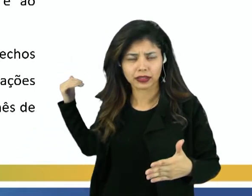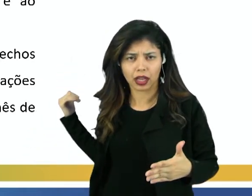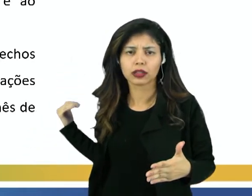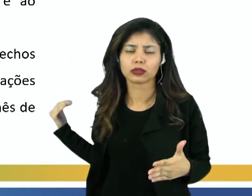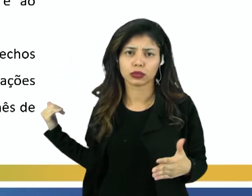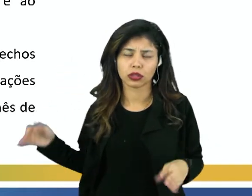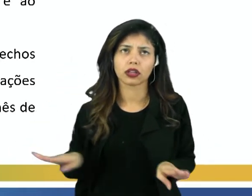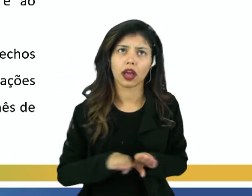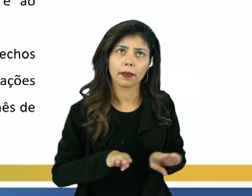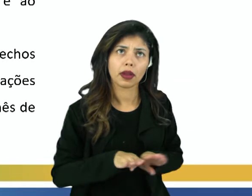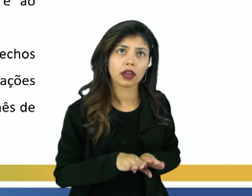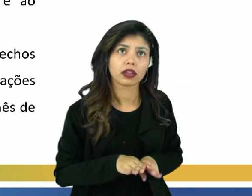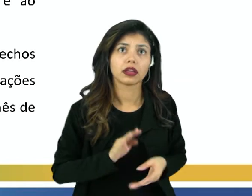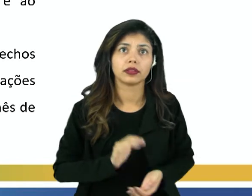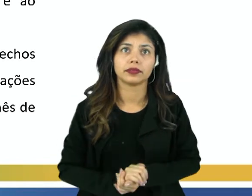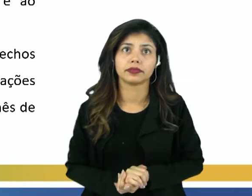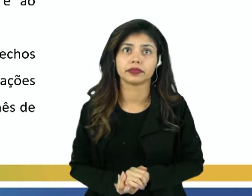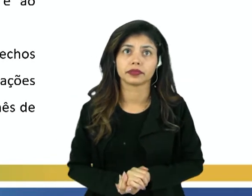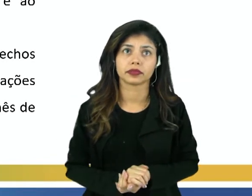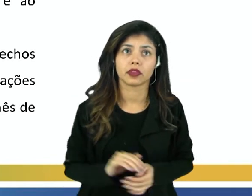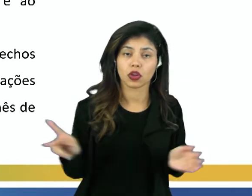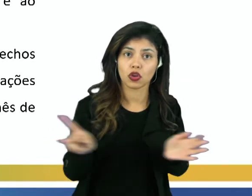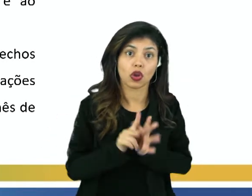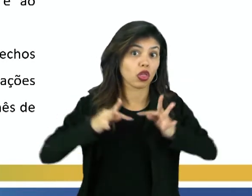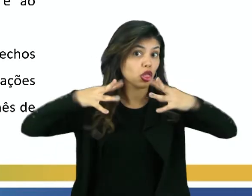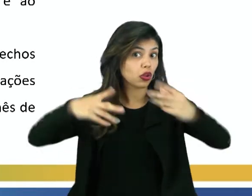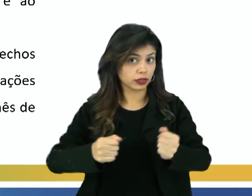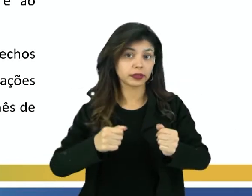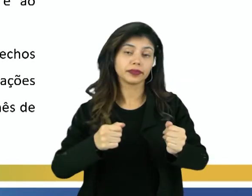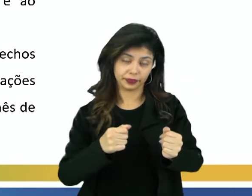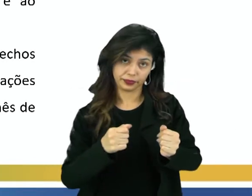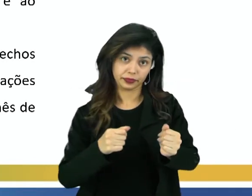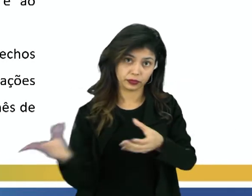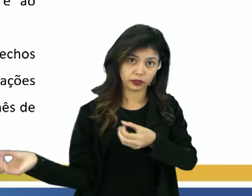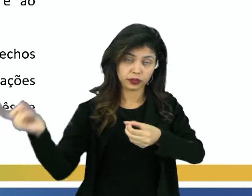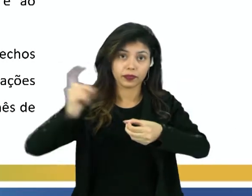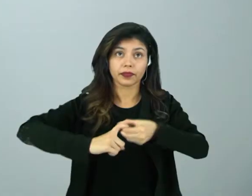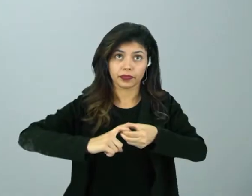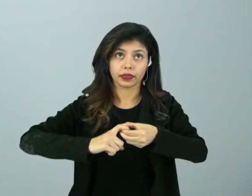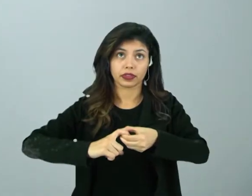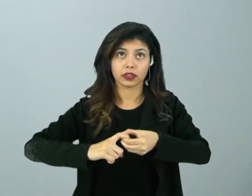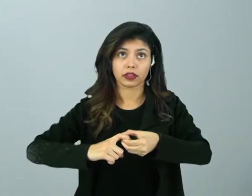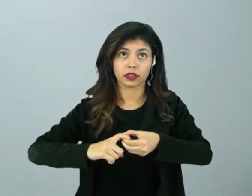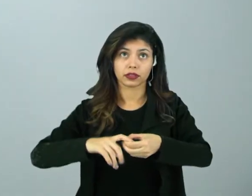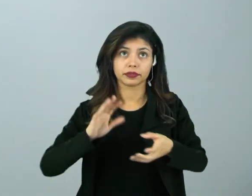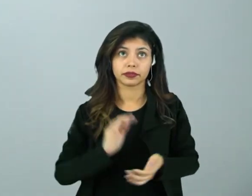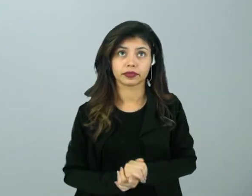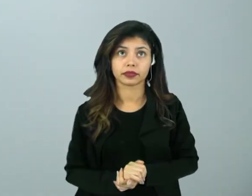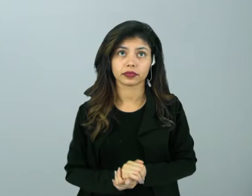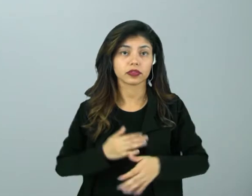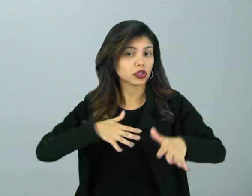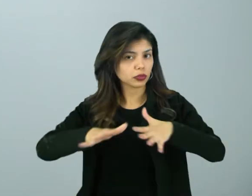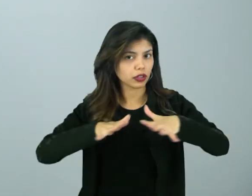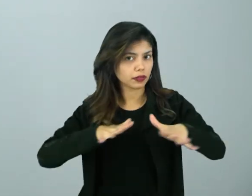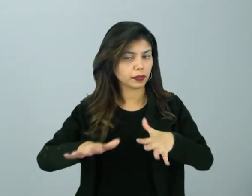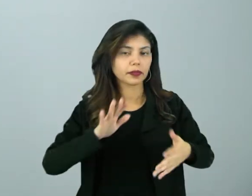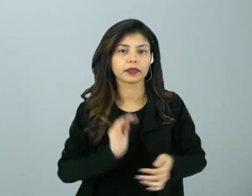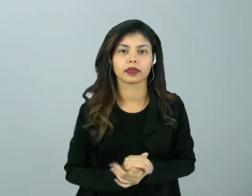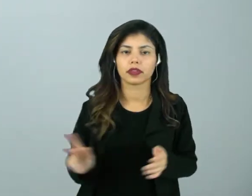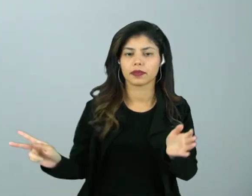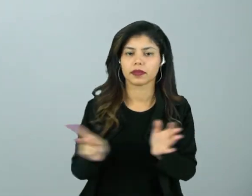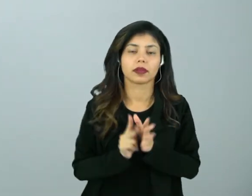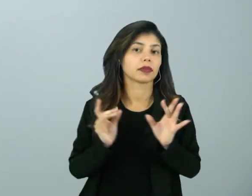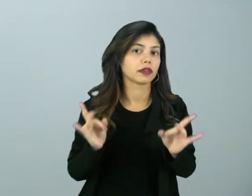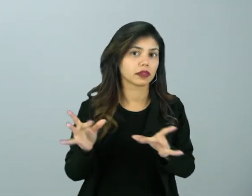passados, quando as atividades econômicas eram totalmente voltadas, eram totalmente deslocadas, o movimento das